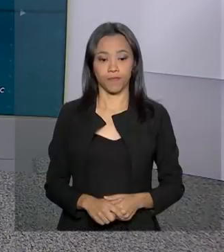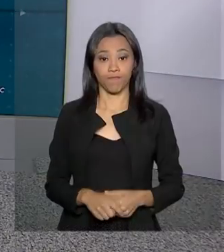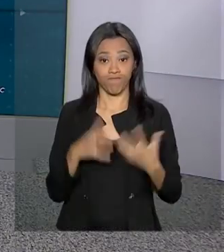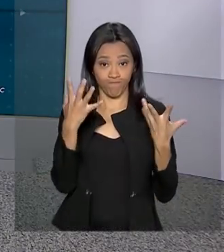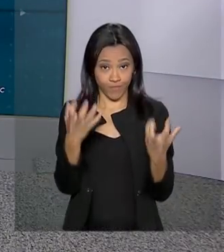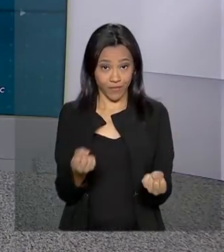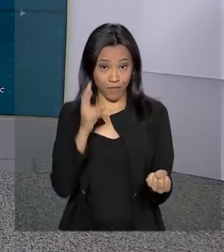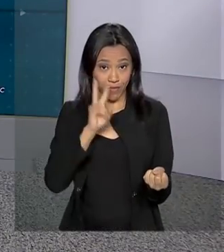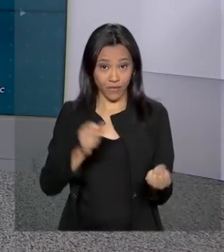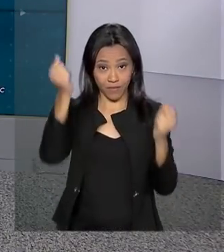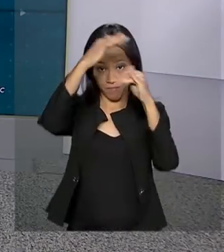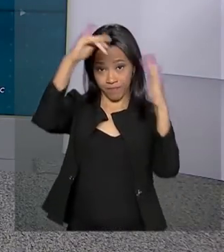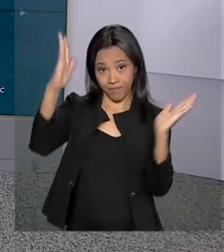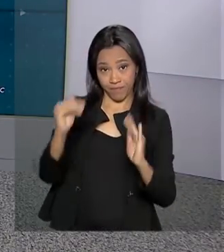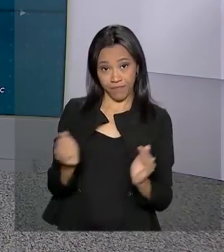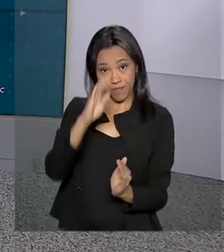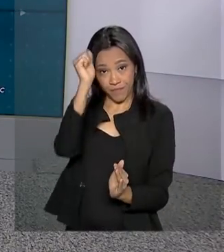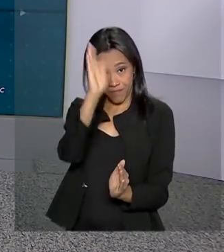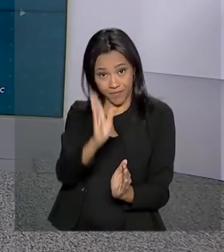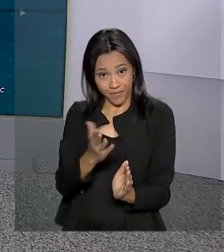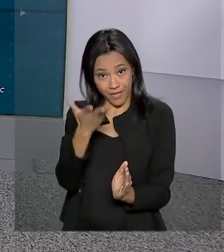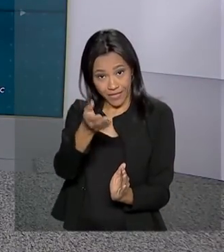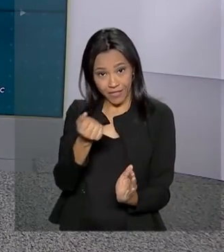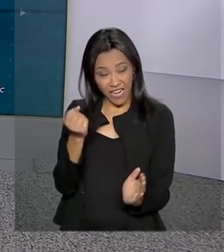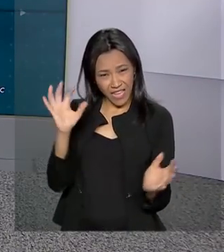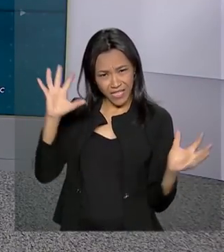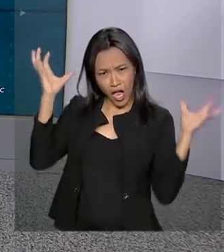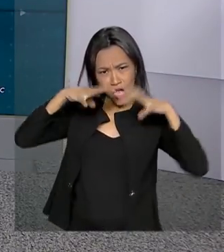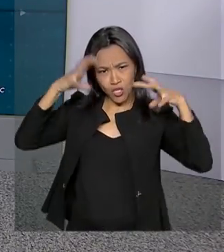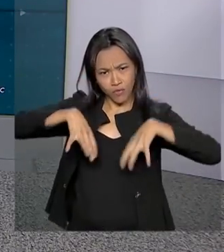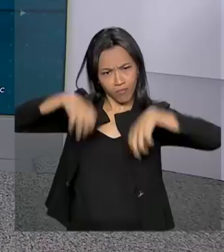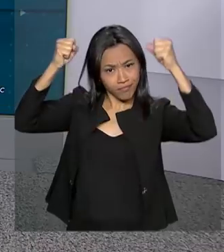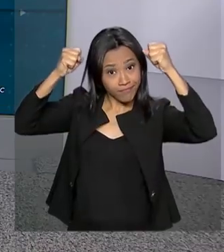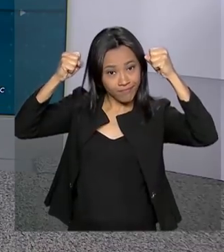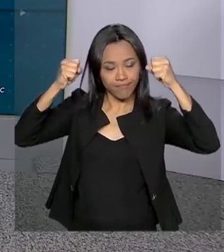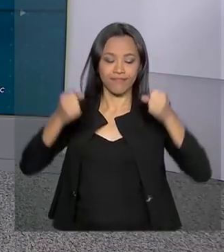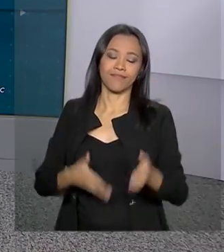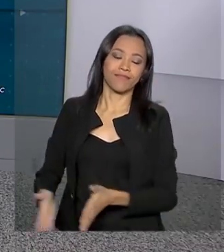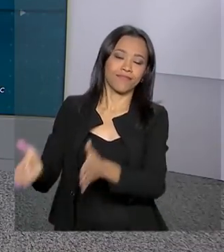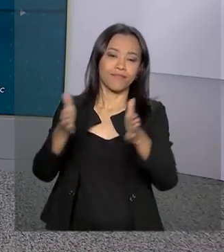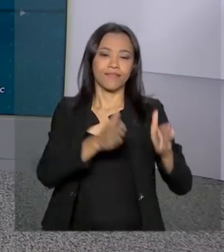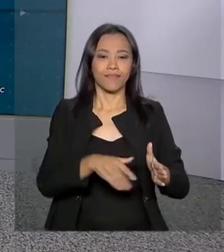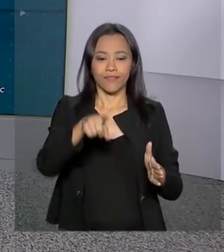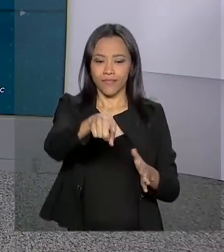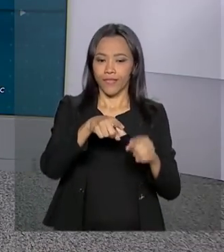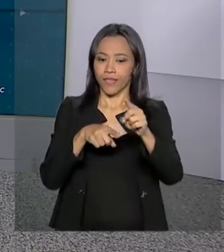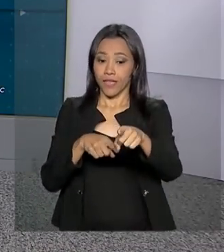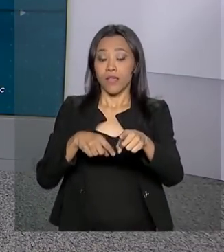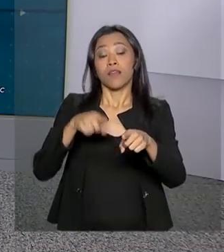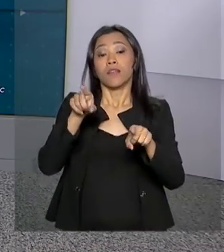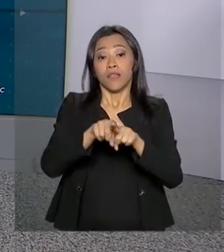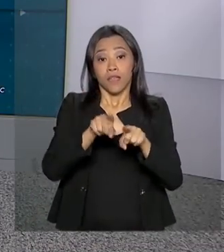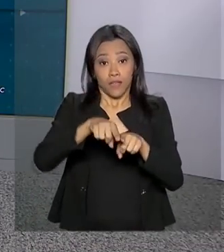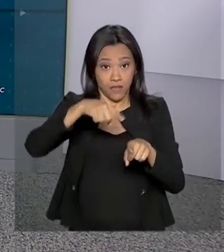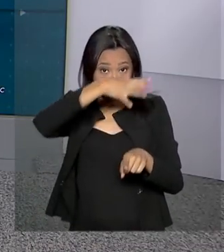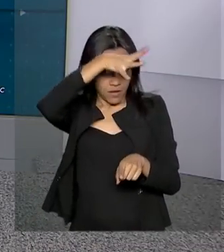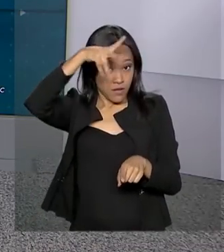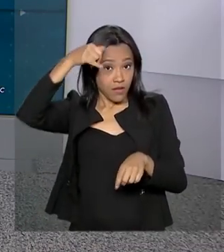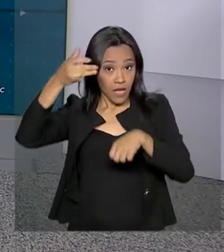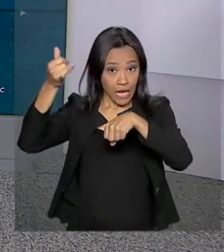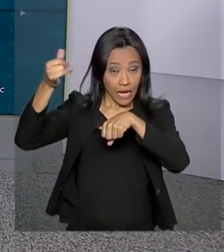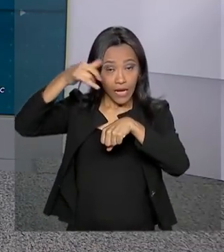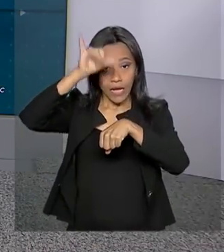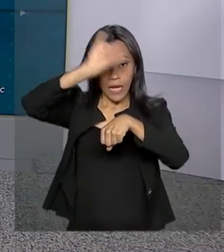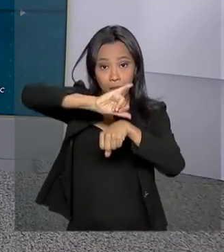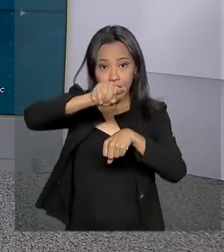Vamos, então, ao nosso mapa. Será que a chuva vai dar uma trégua? Vamos dar uma olhadinha, então, olha só. Em Manaus, parece que não. Manaus, pancadas de chuva na parte